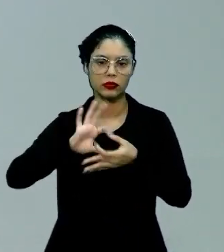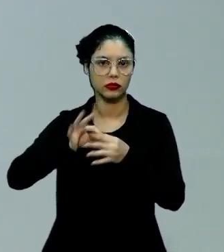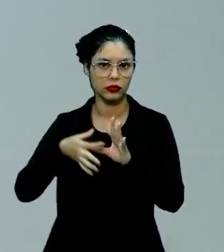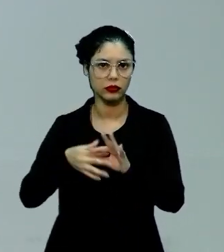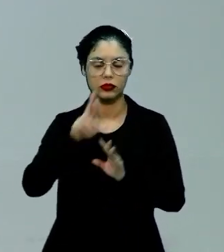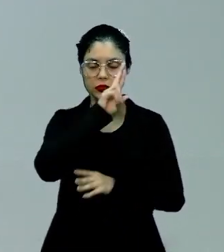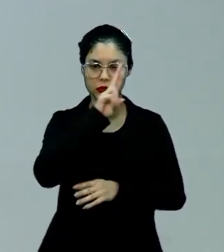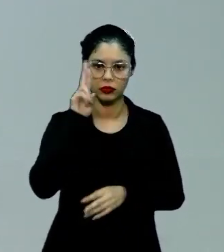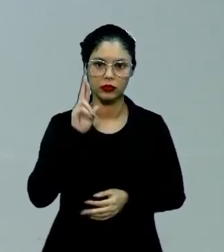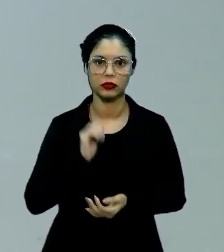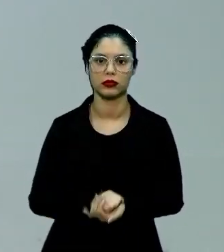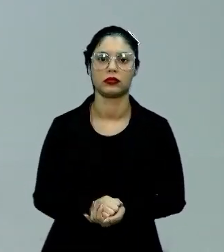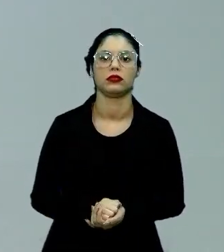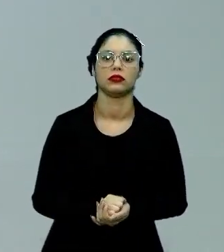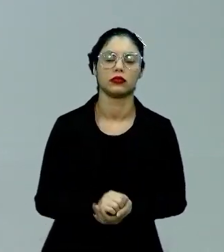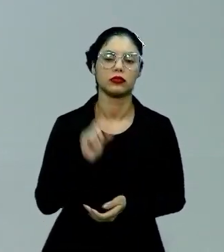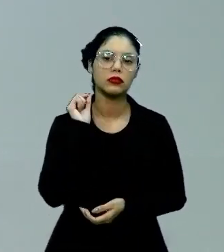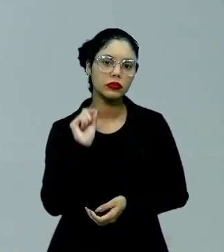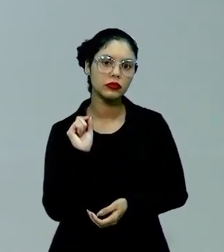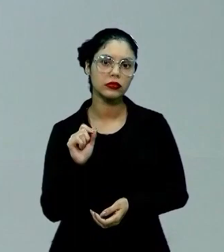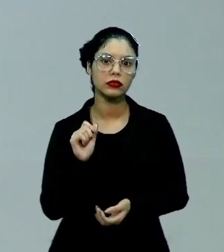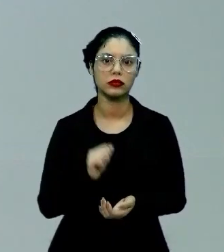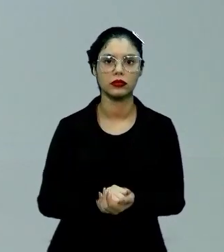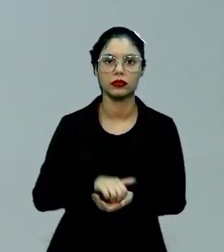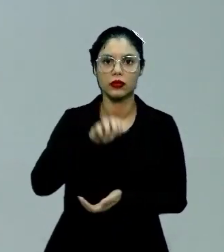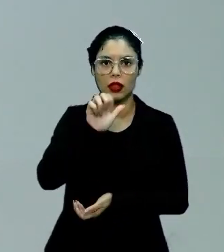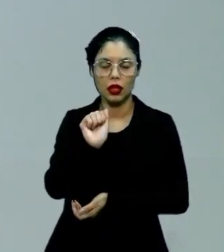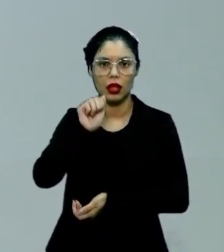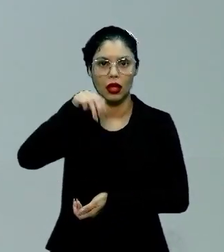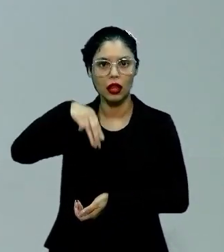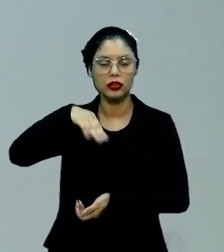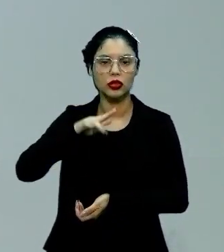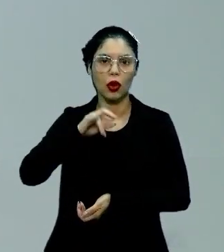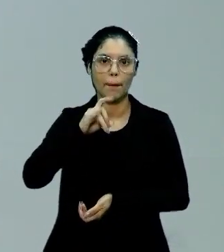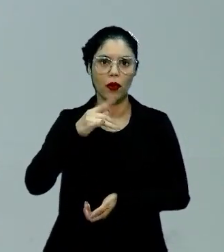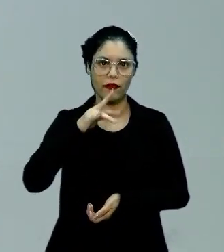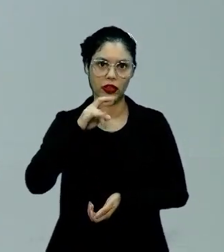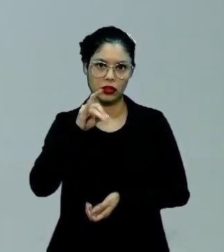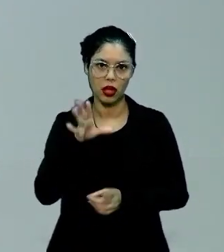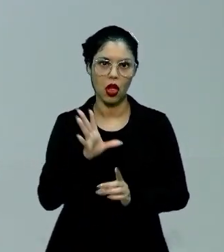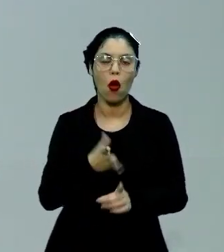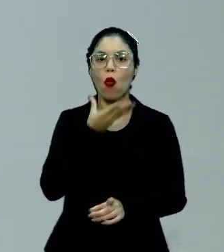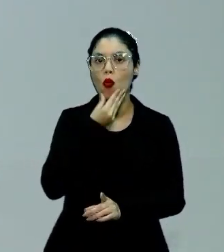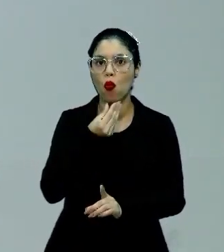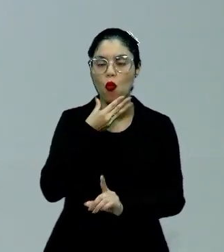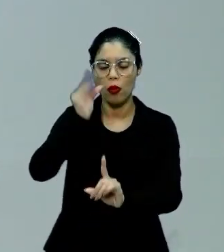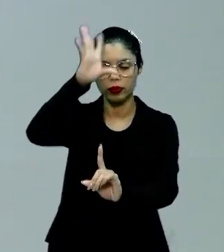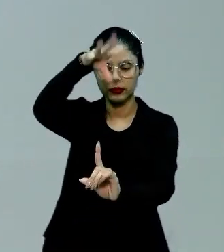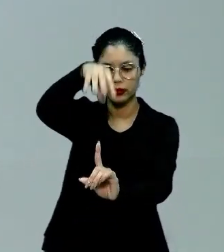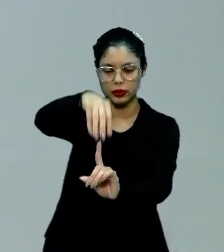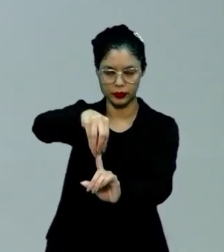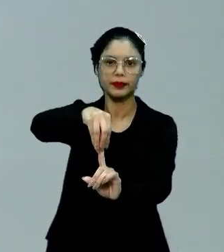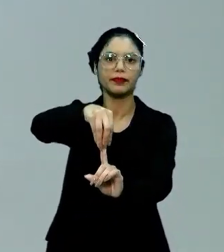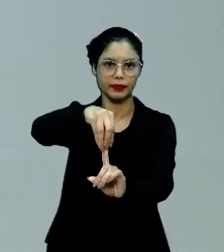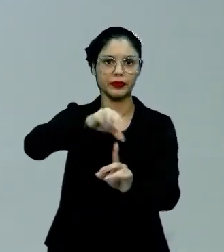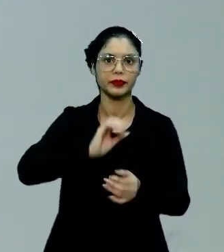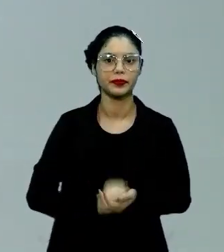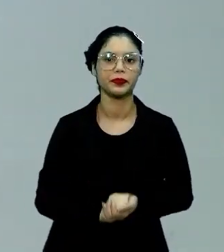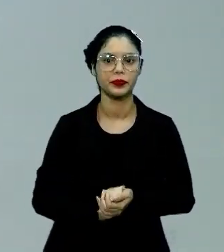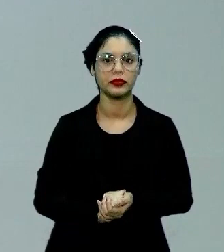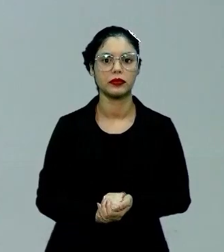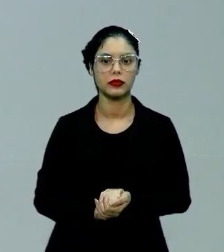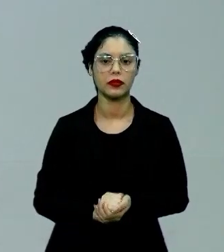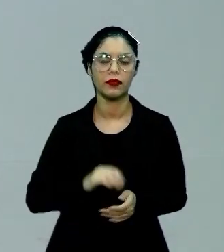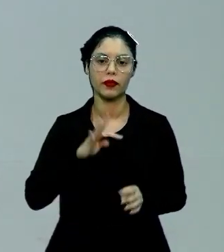histórico, que é a questão do antropocentrismo. O homem, ele vai para o centro. Quer dizer, eu deixo o